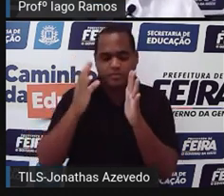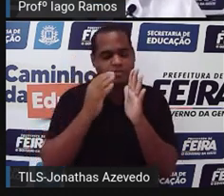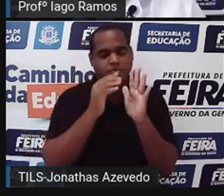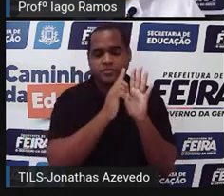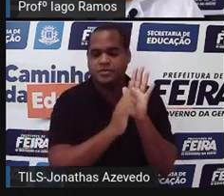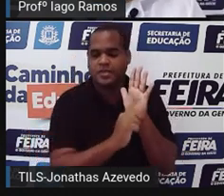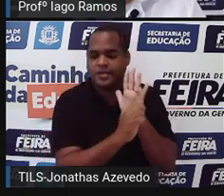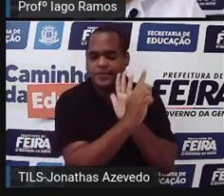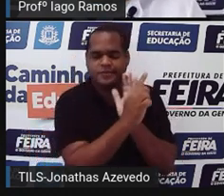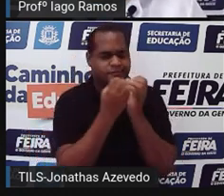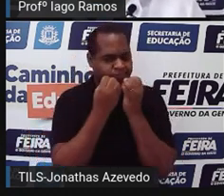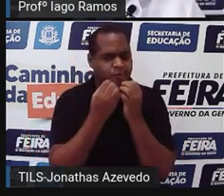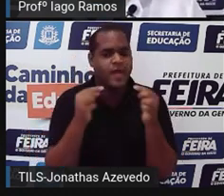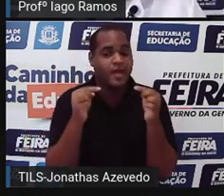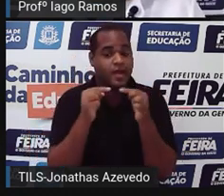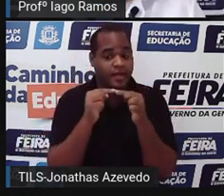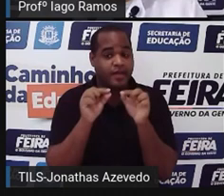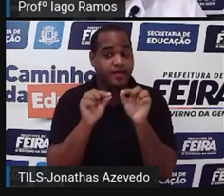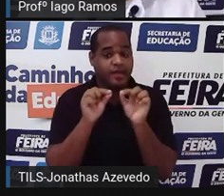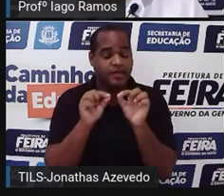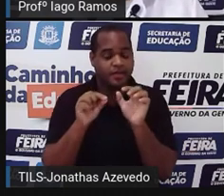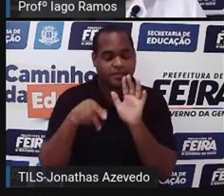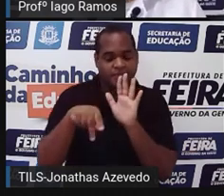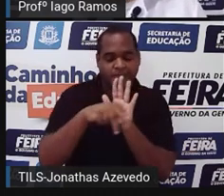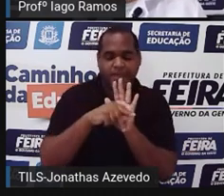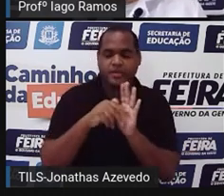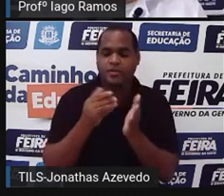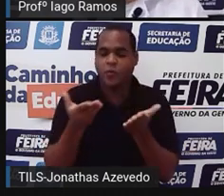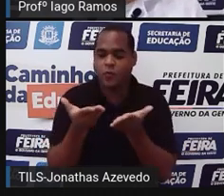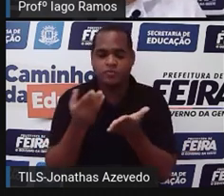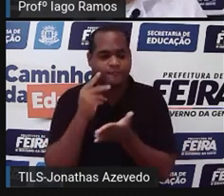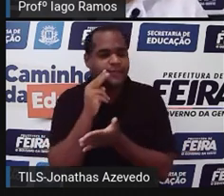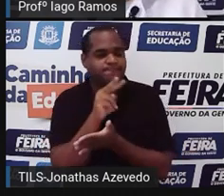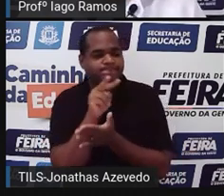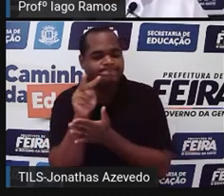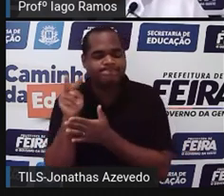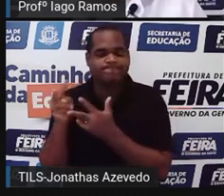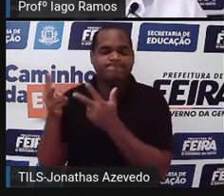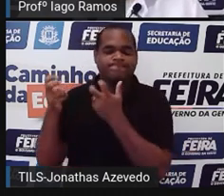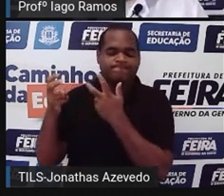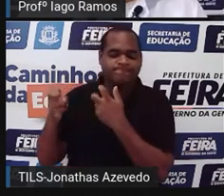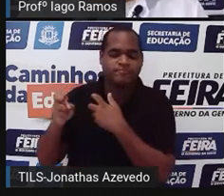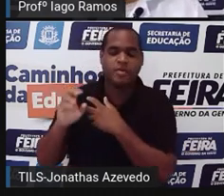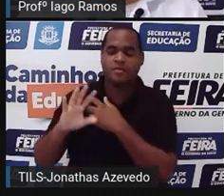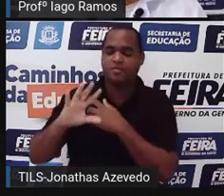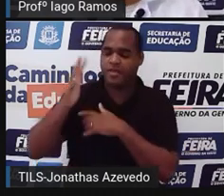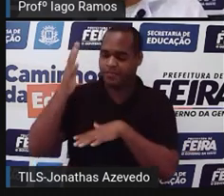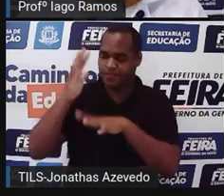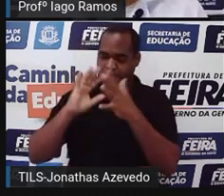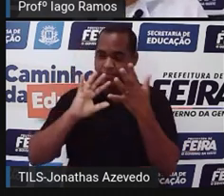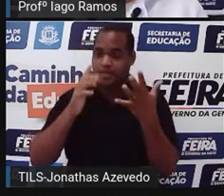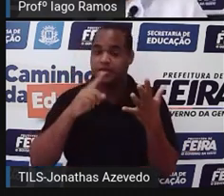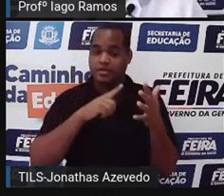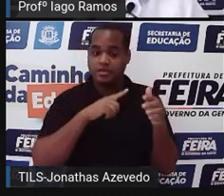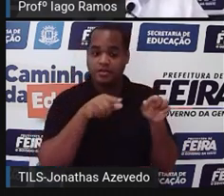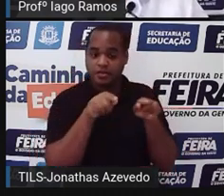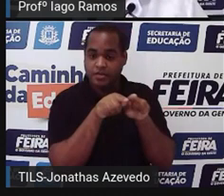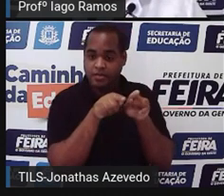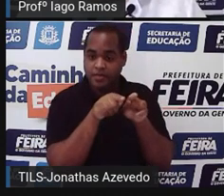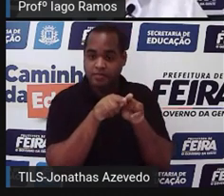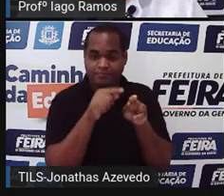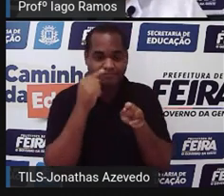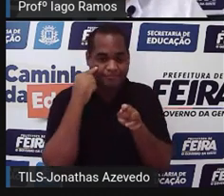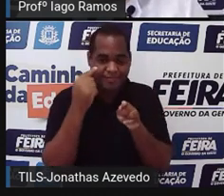fazem parte de situações que estão à nossa volta, já que eles aparecem na TV, nas